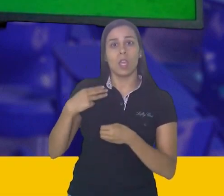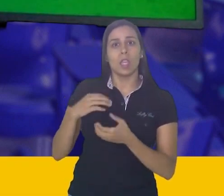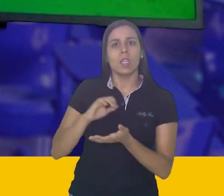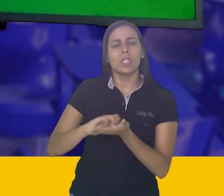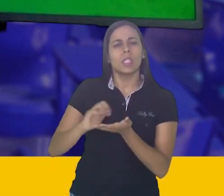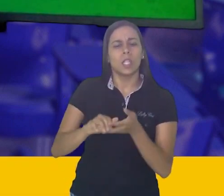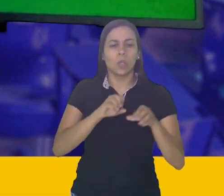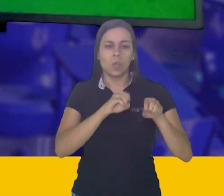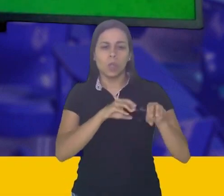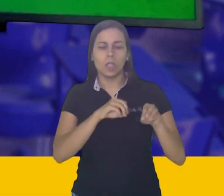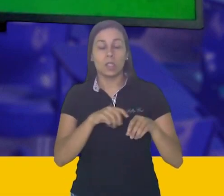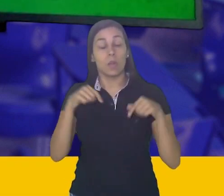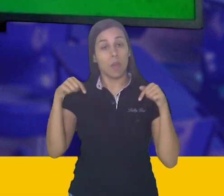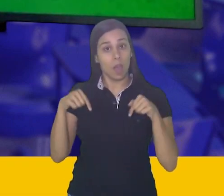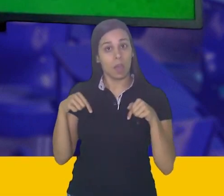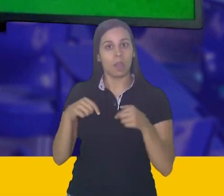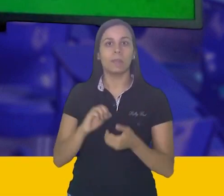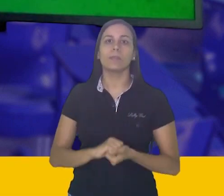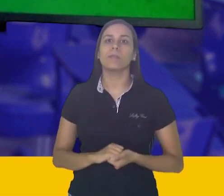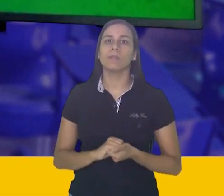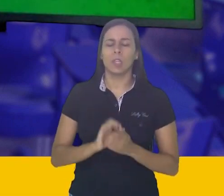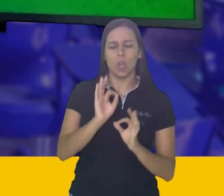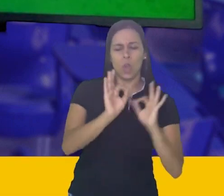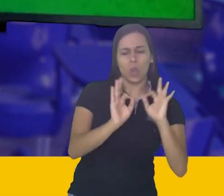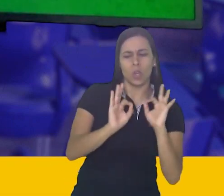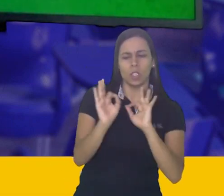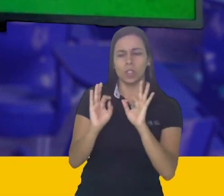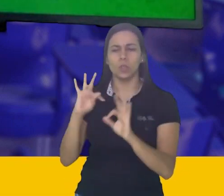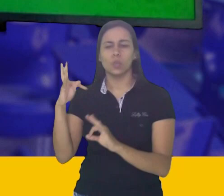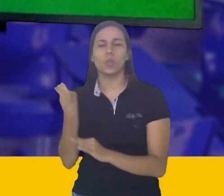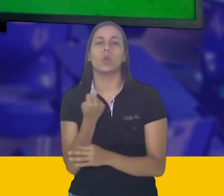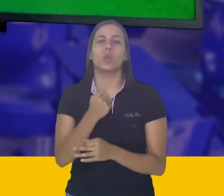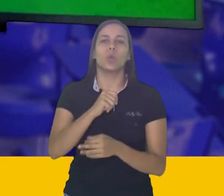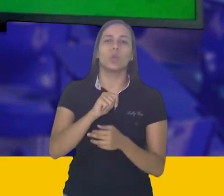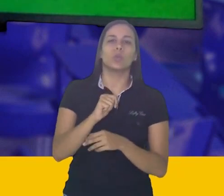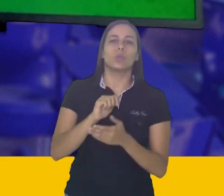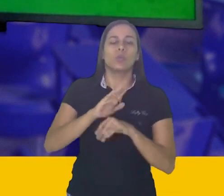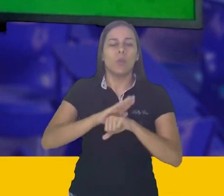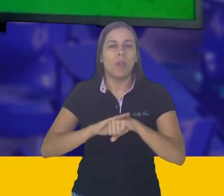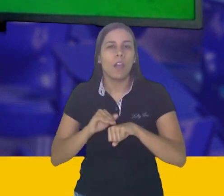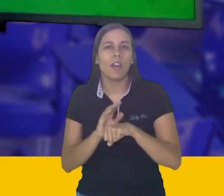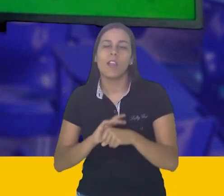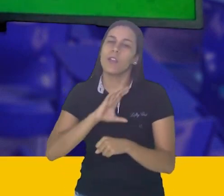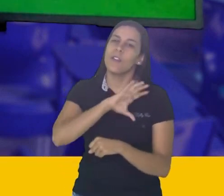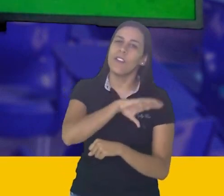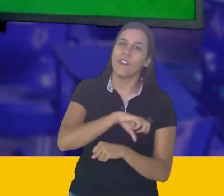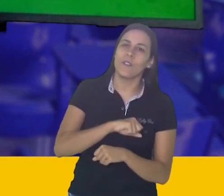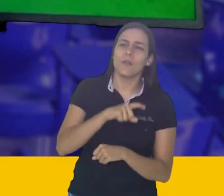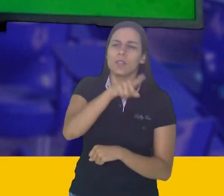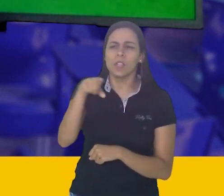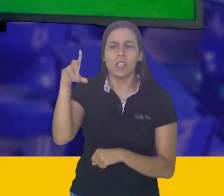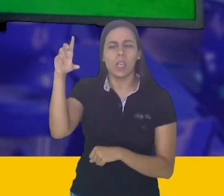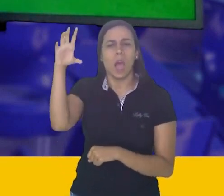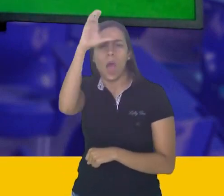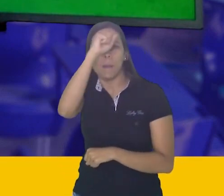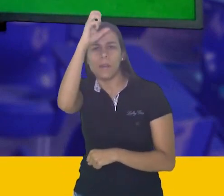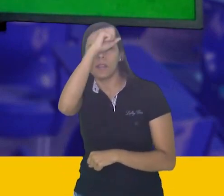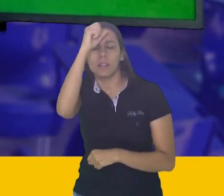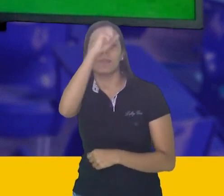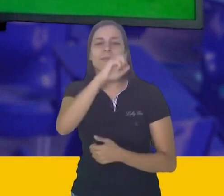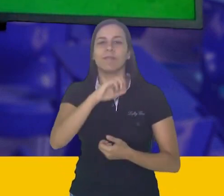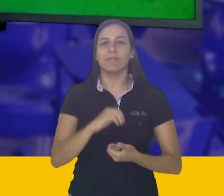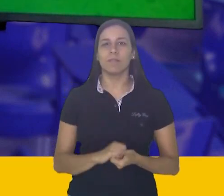de Caruaru ficamos aqui preparando tudo com muito amor e carinho para que você aprenda cada dia mais, mesmo que à